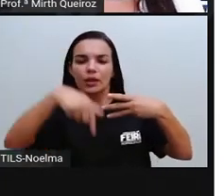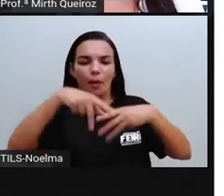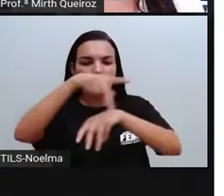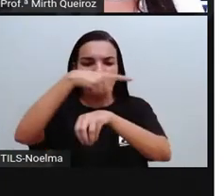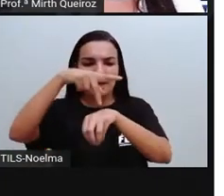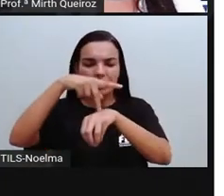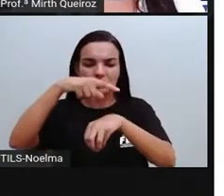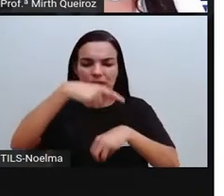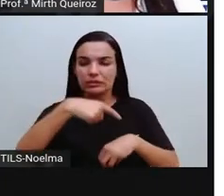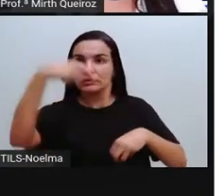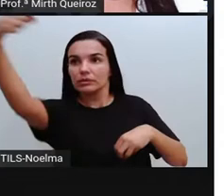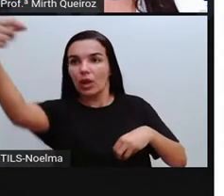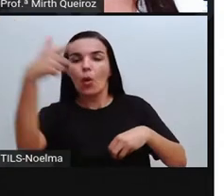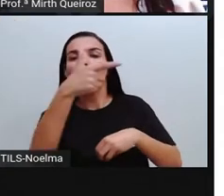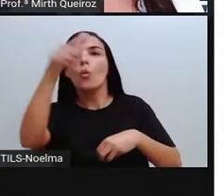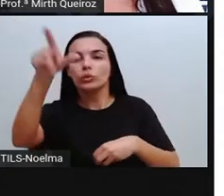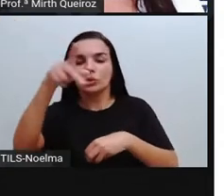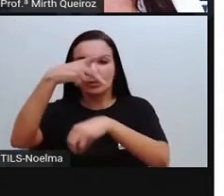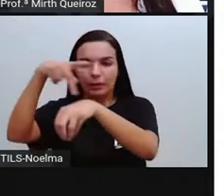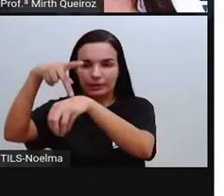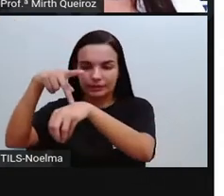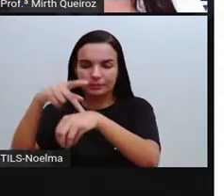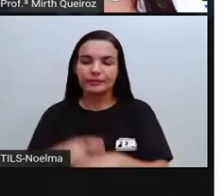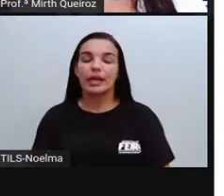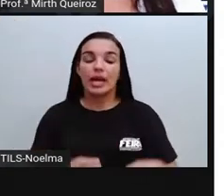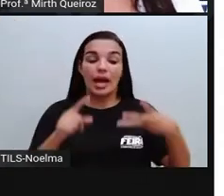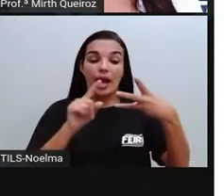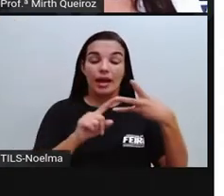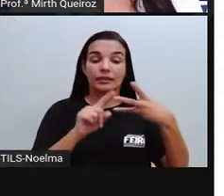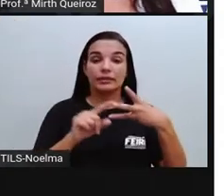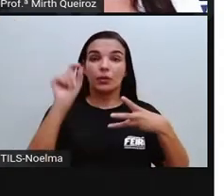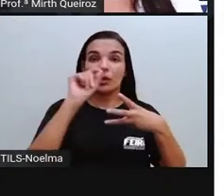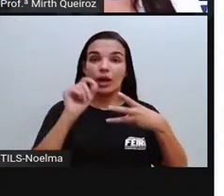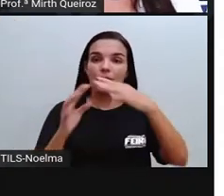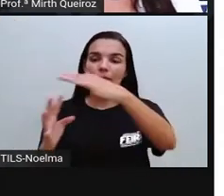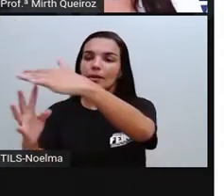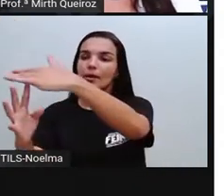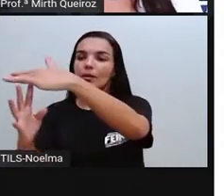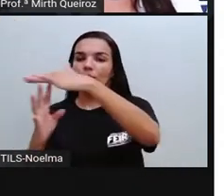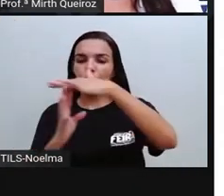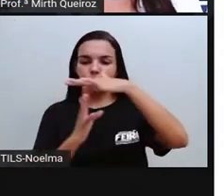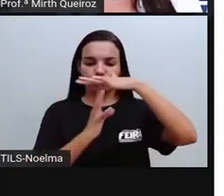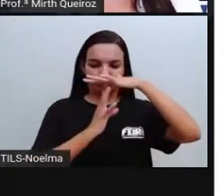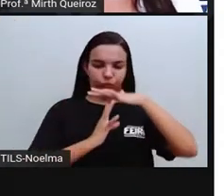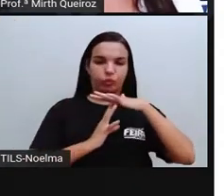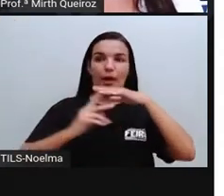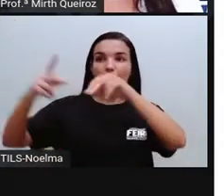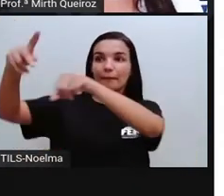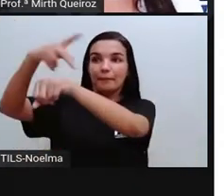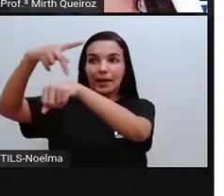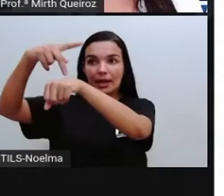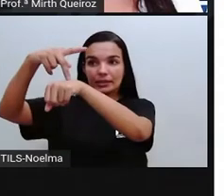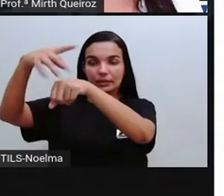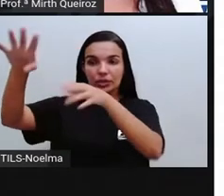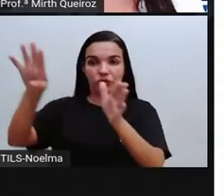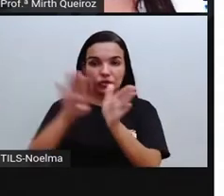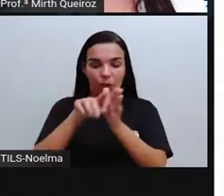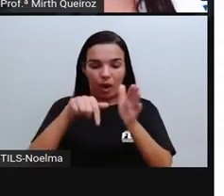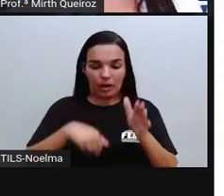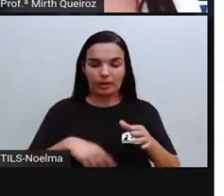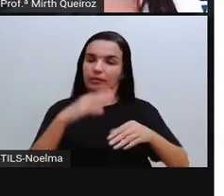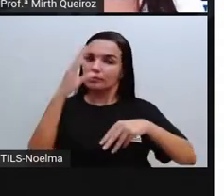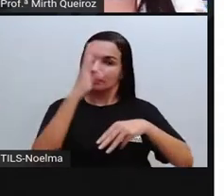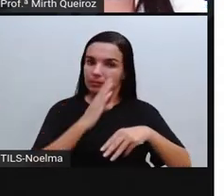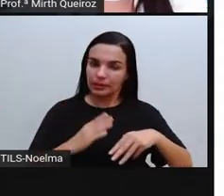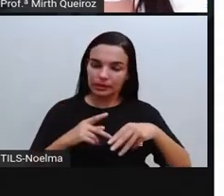Imigrações é a entrada de pessoas, de imigrantes para o meu país, certo? E já migrações é esse